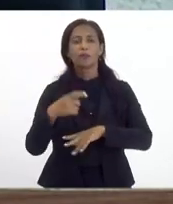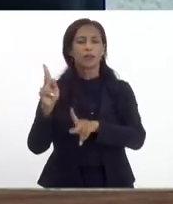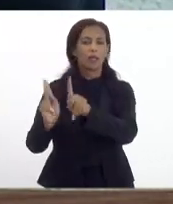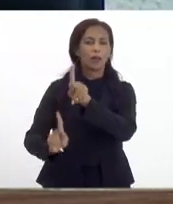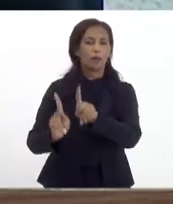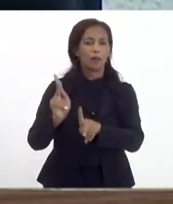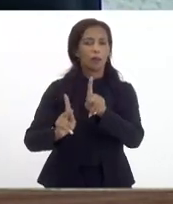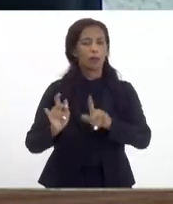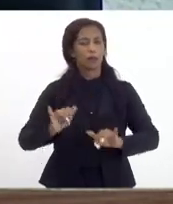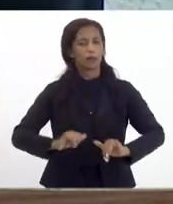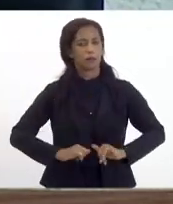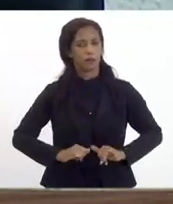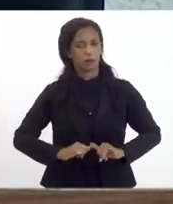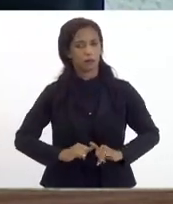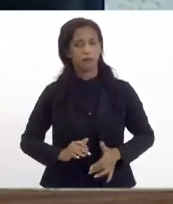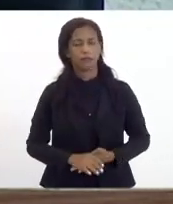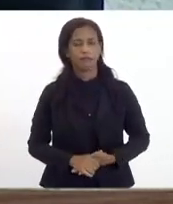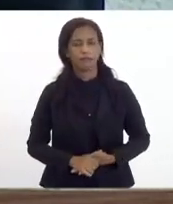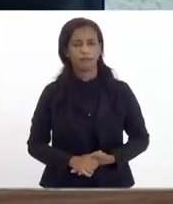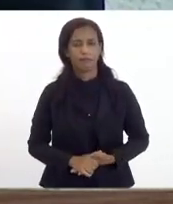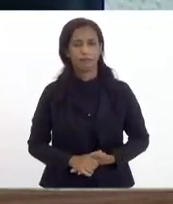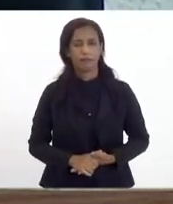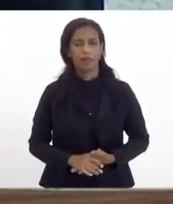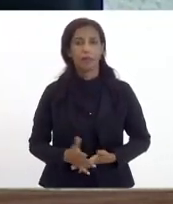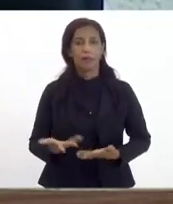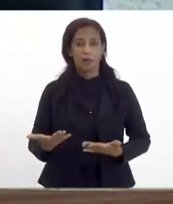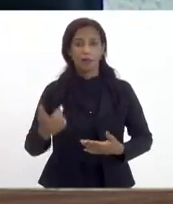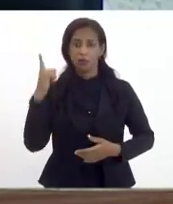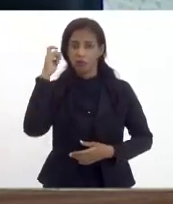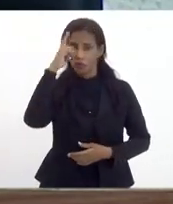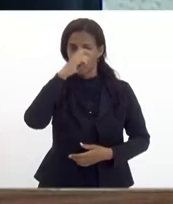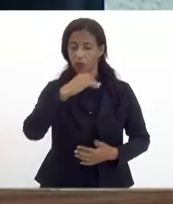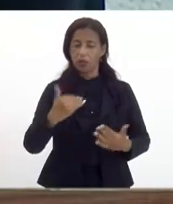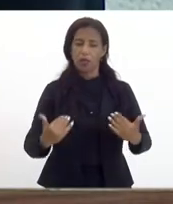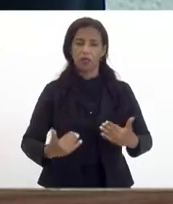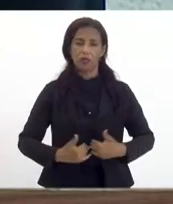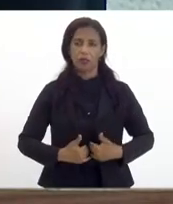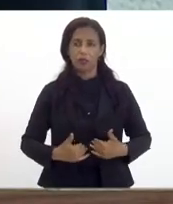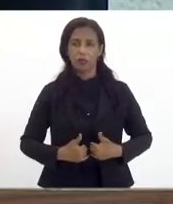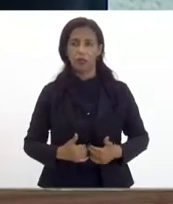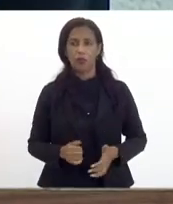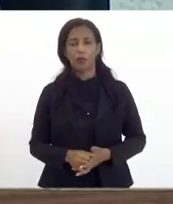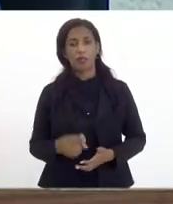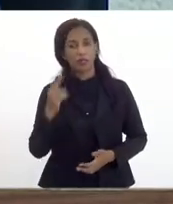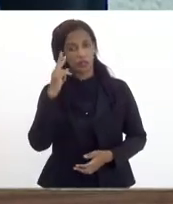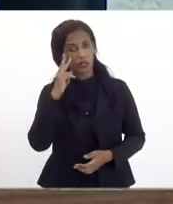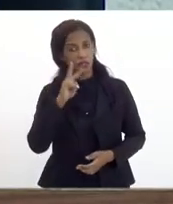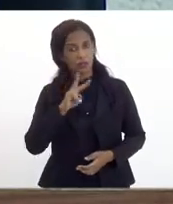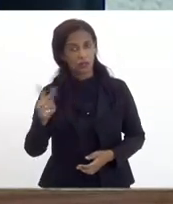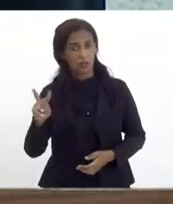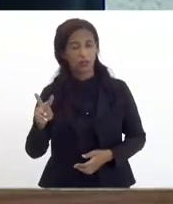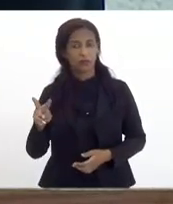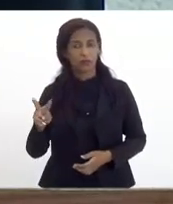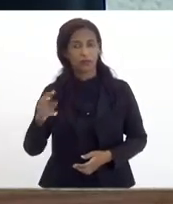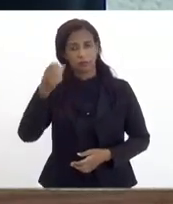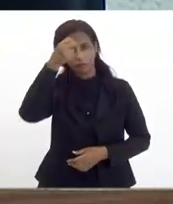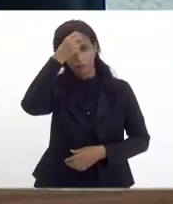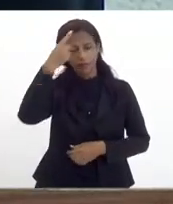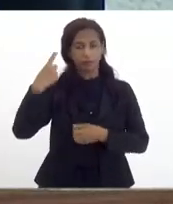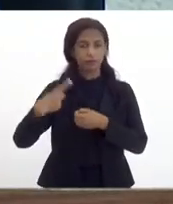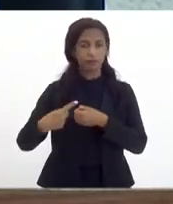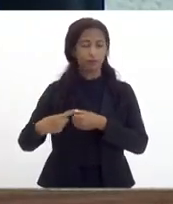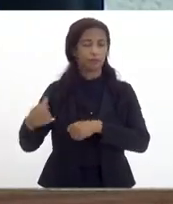nossa população que está sofrendo Vicentinho passando necessidade passando fome o a gente tem visto nos municípios na própria